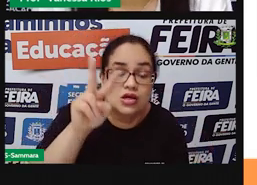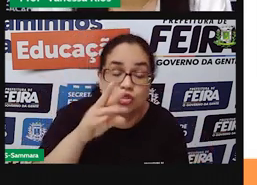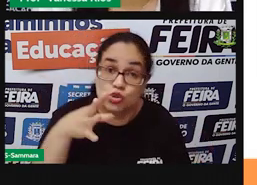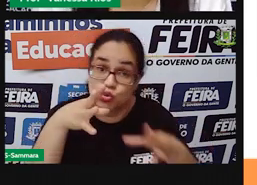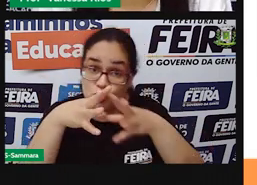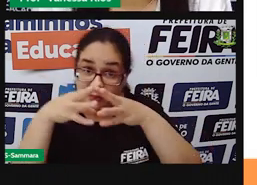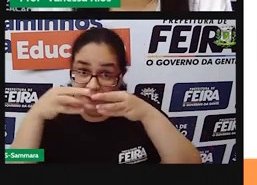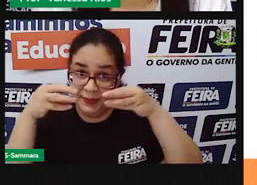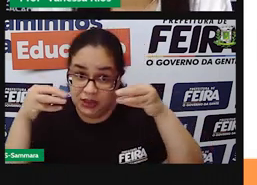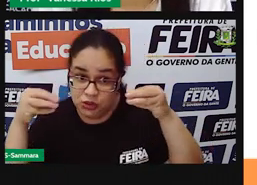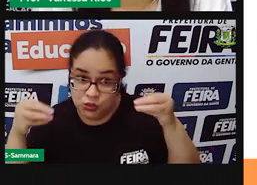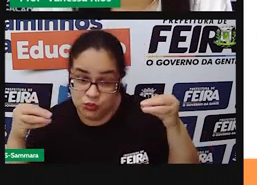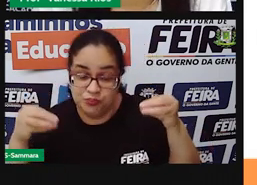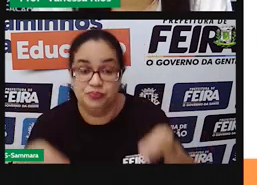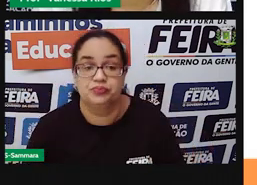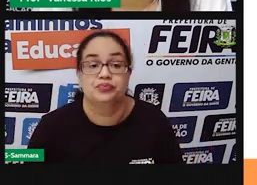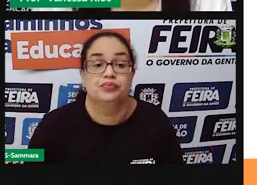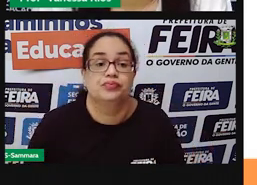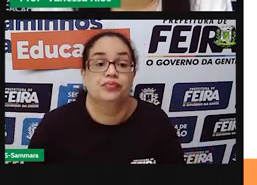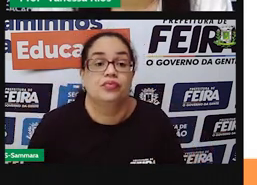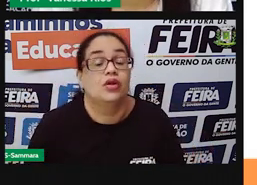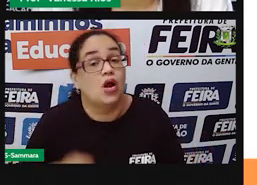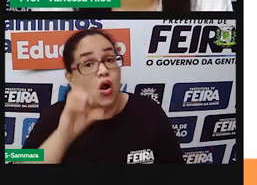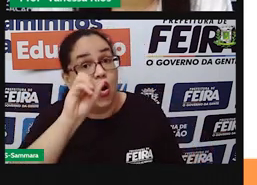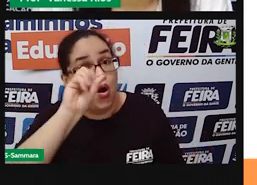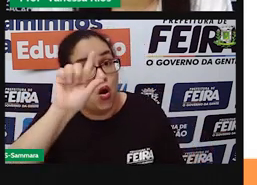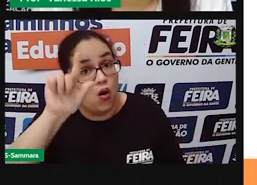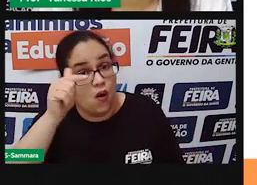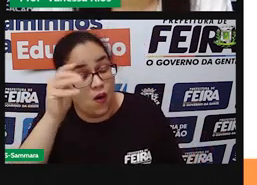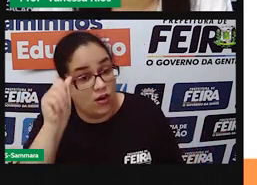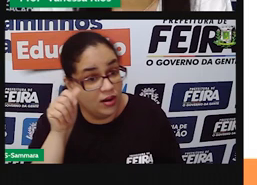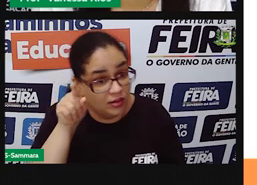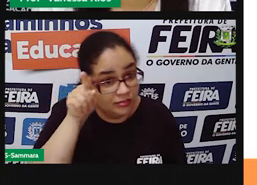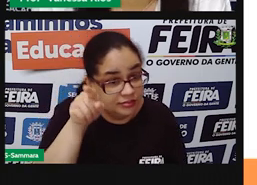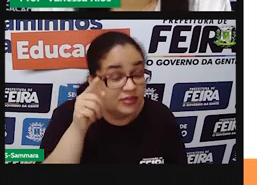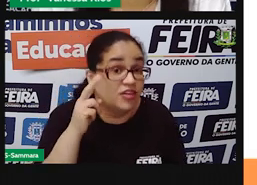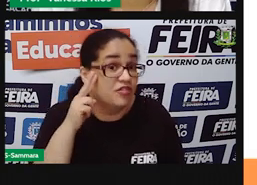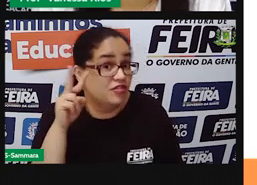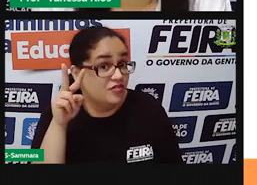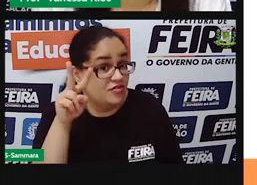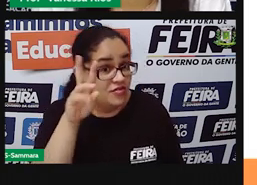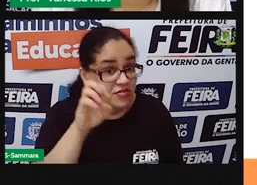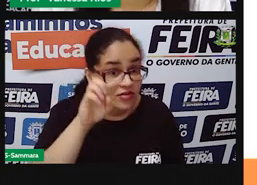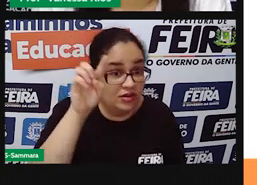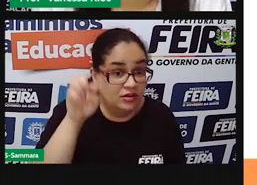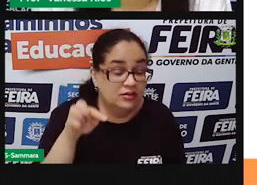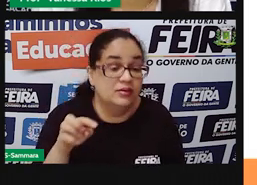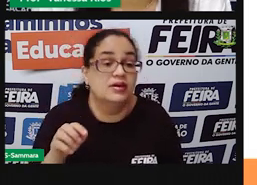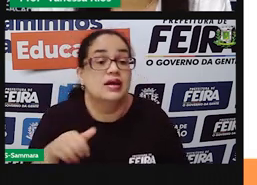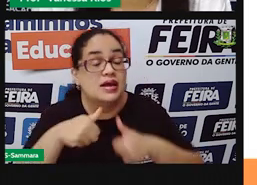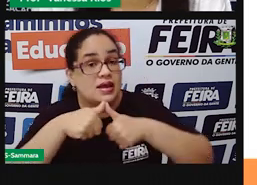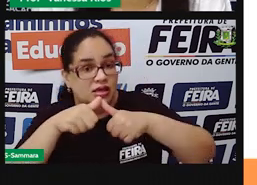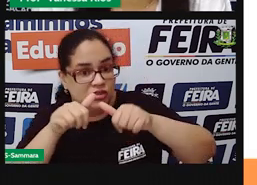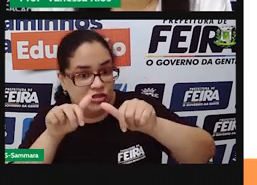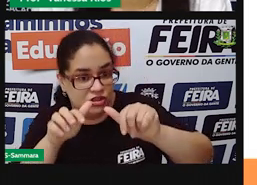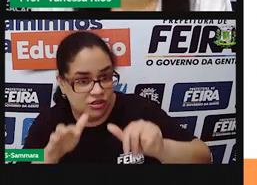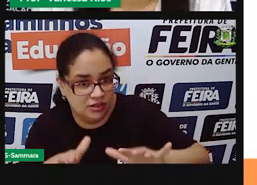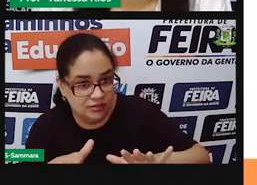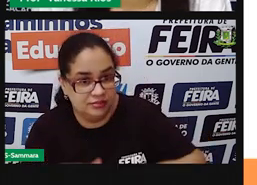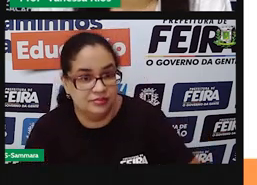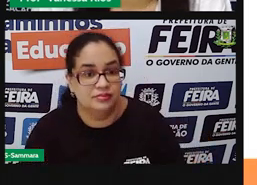sumindo, olha, vê de novo, está,